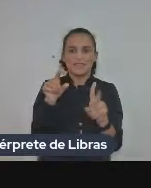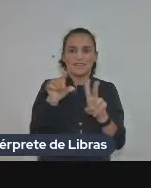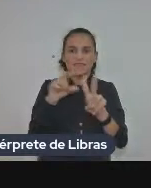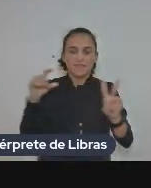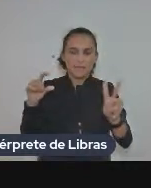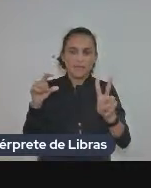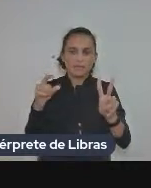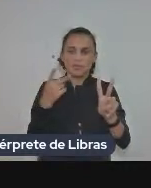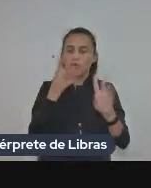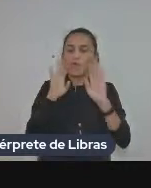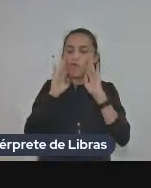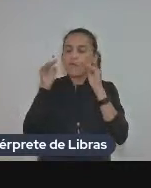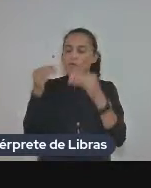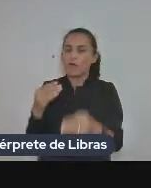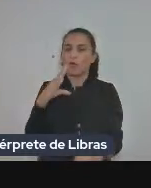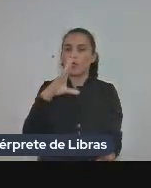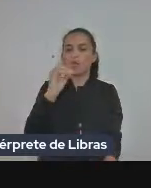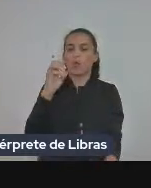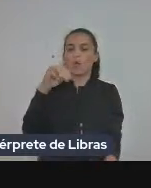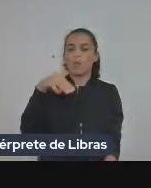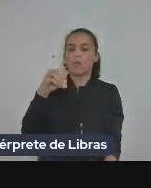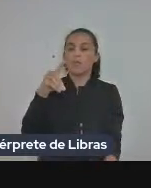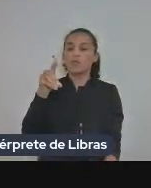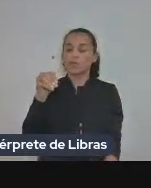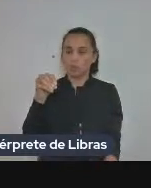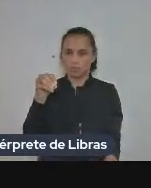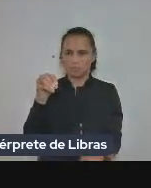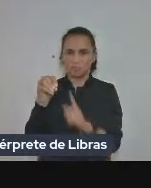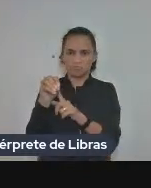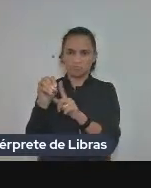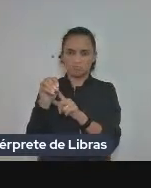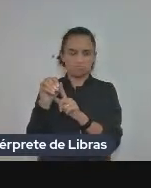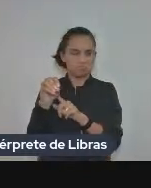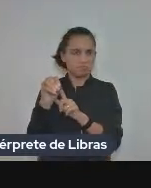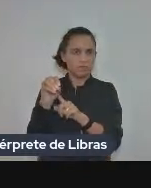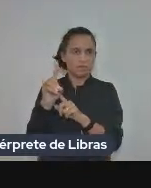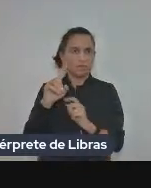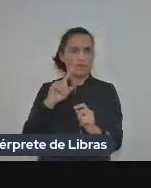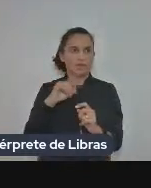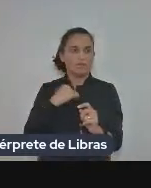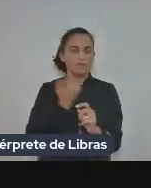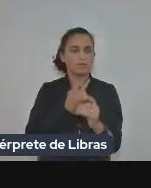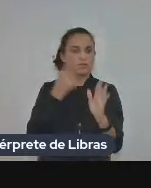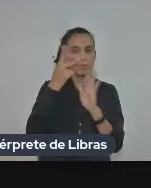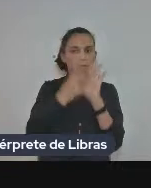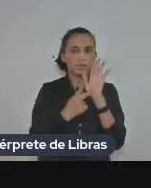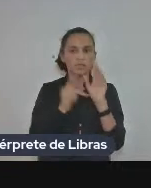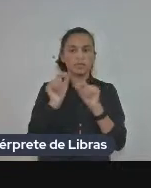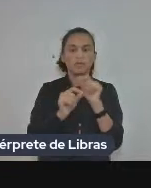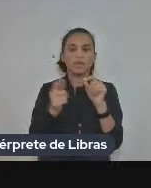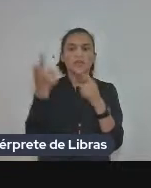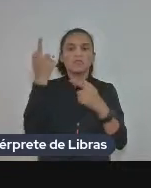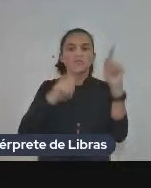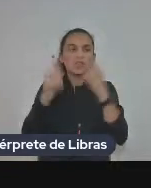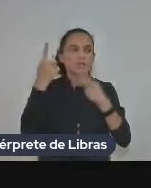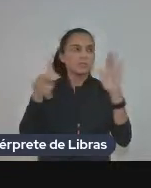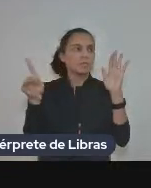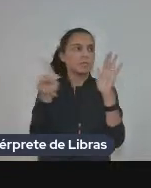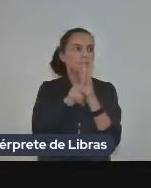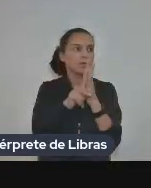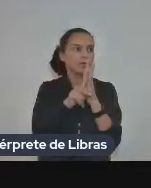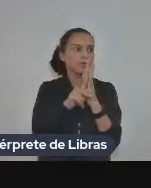o que indicaria segundo a nossa interpretação no projeto um gesto ao texto freudiano